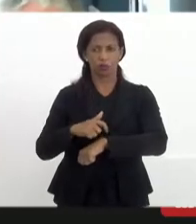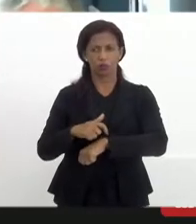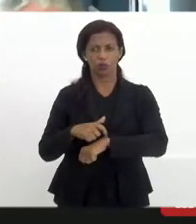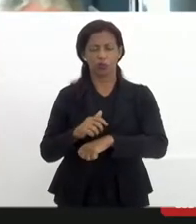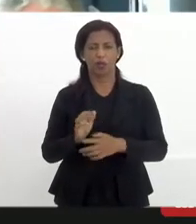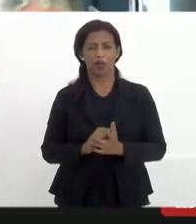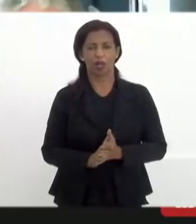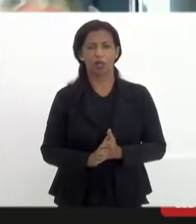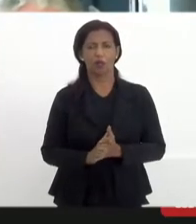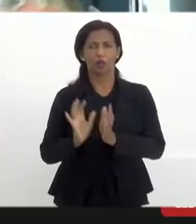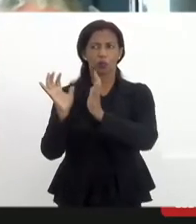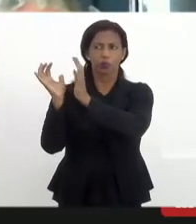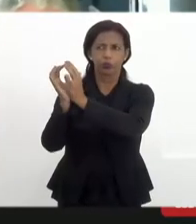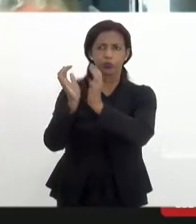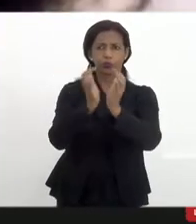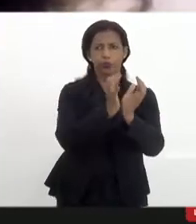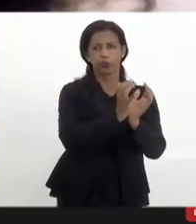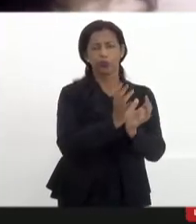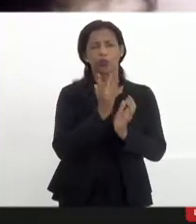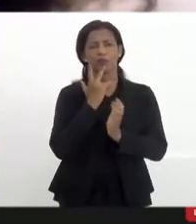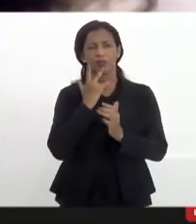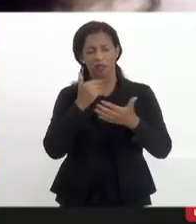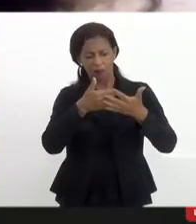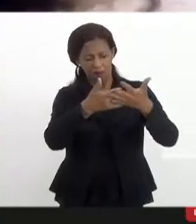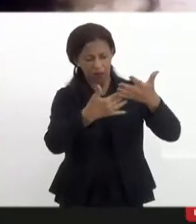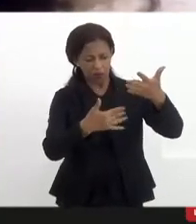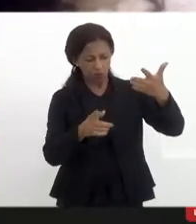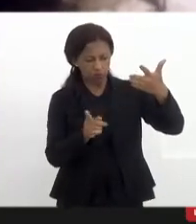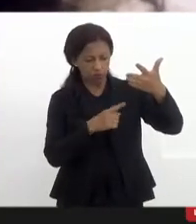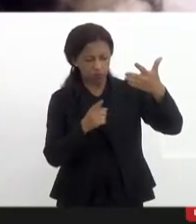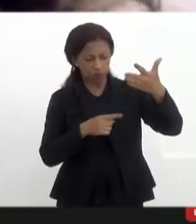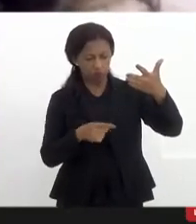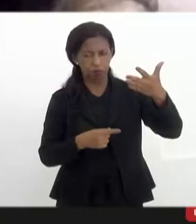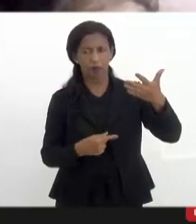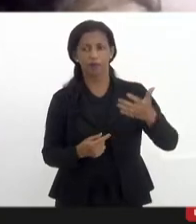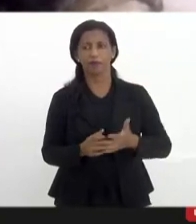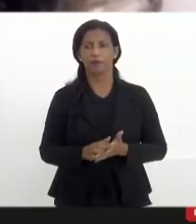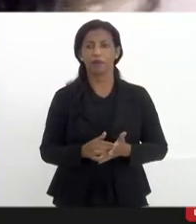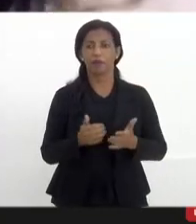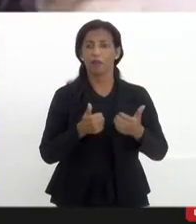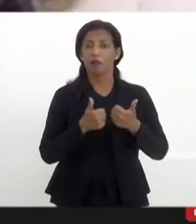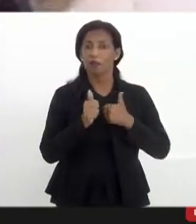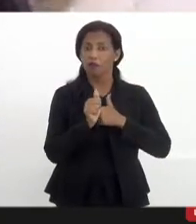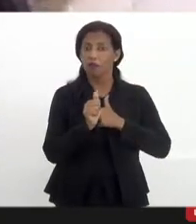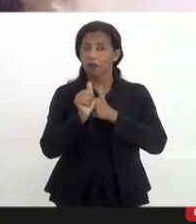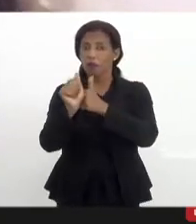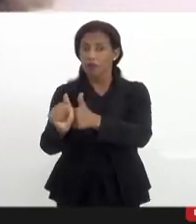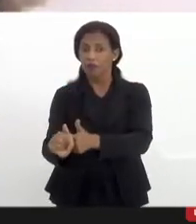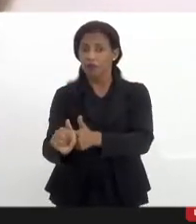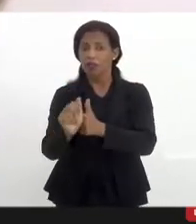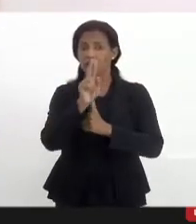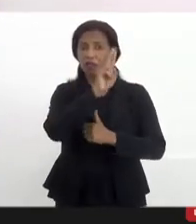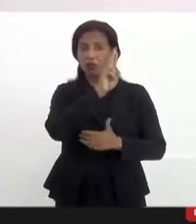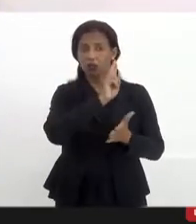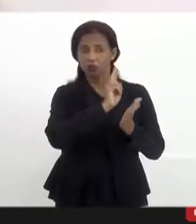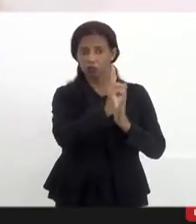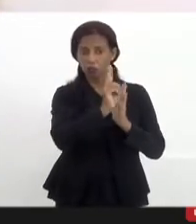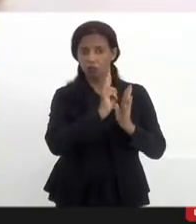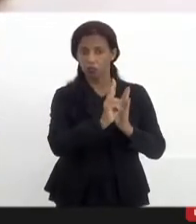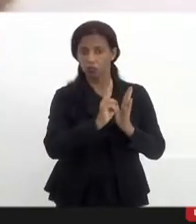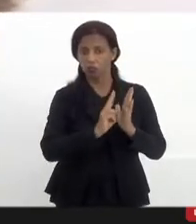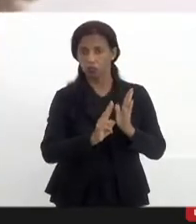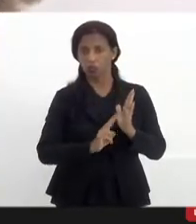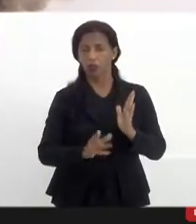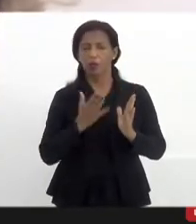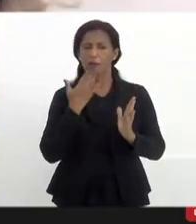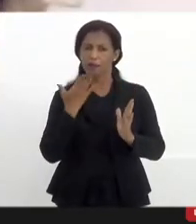comunitárias estão aqui comunicando no nosso chat também. Vamos seguir aqui a sequência dos inscritos. Peço